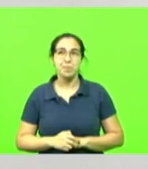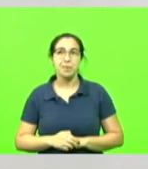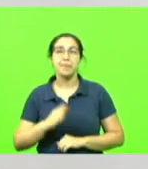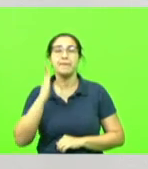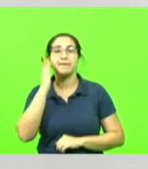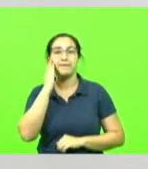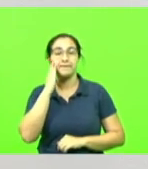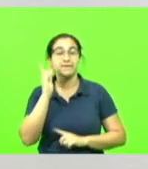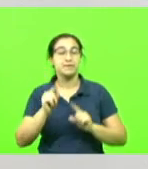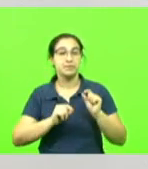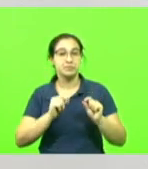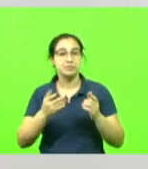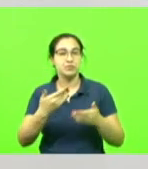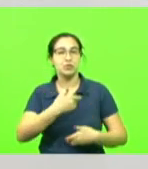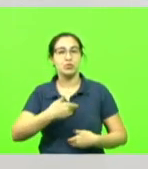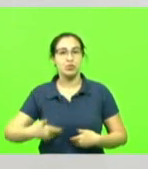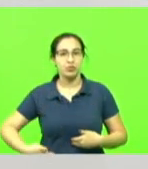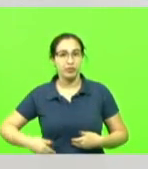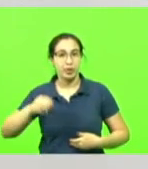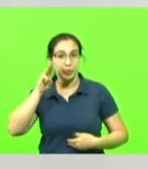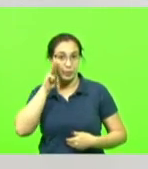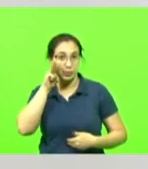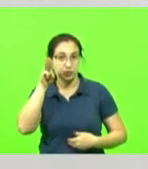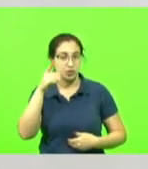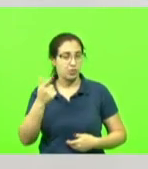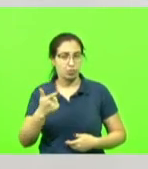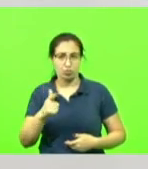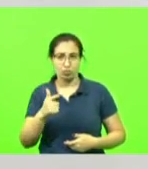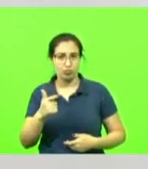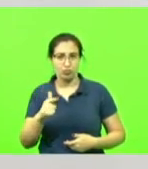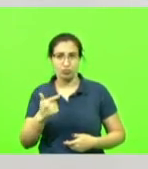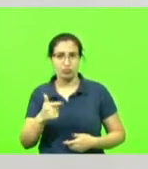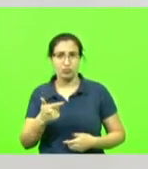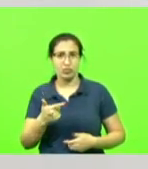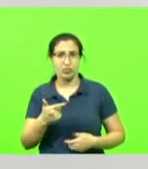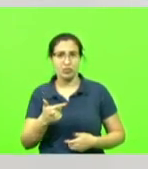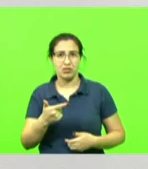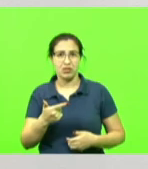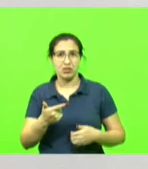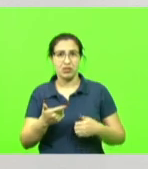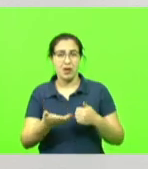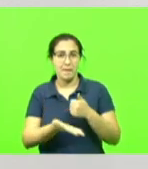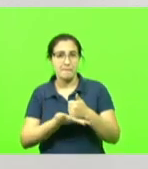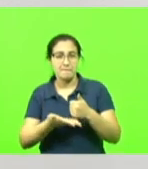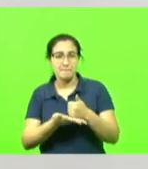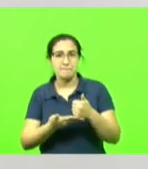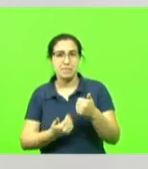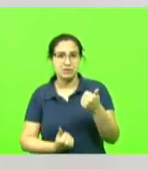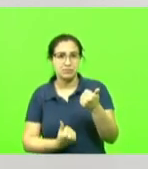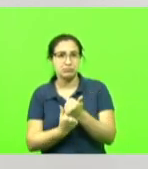governo Carlos Moisés já não encontra mais apoio na base da segurança pública. E será